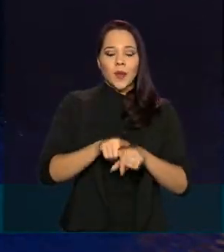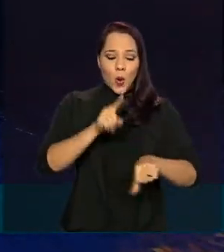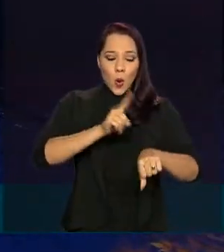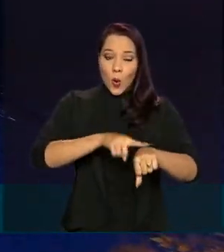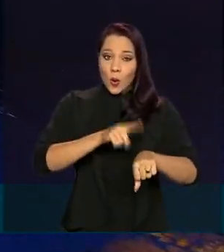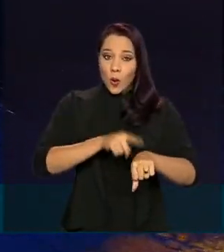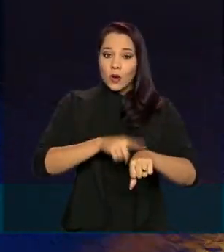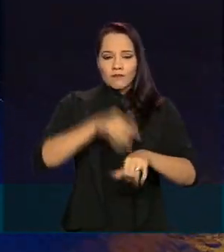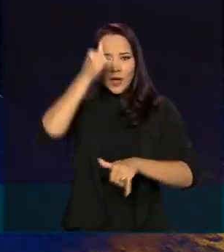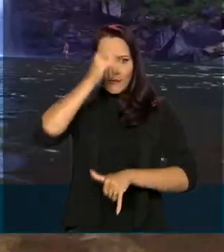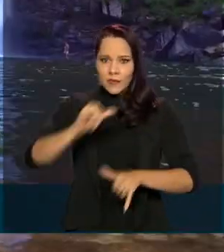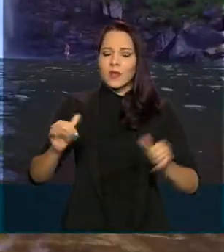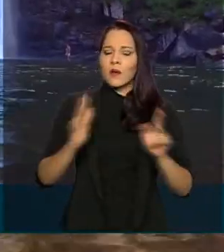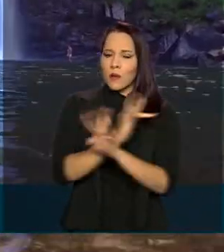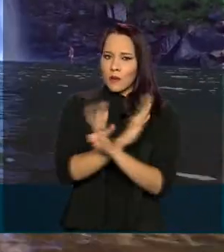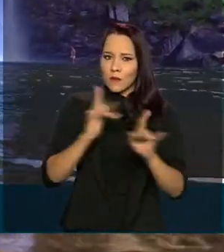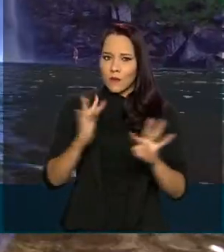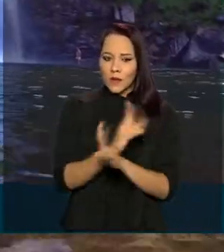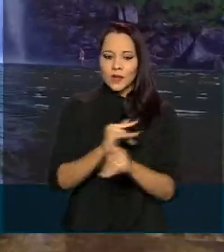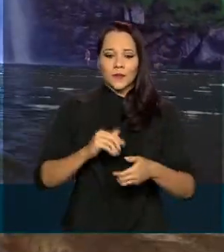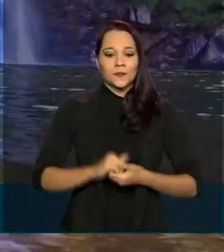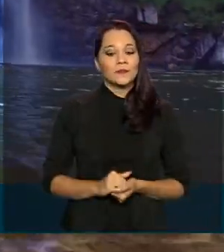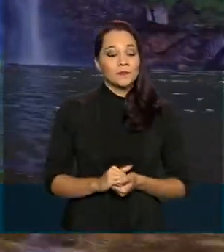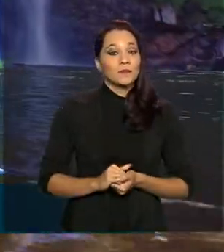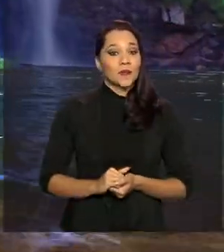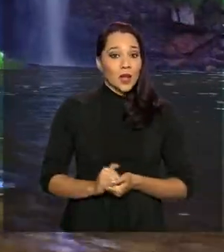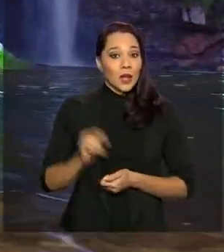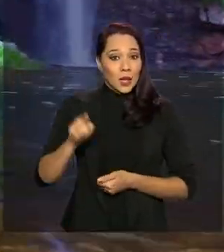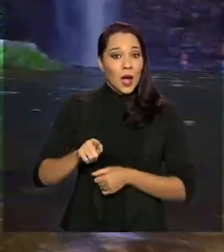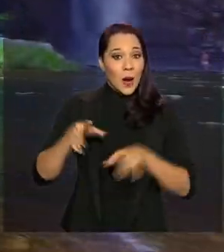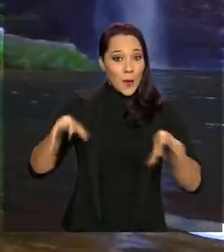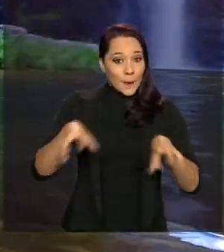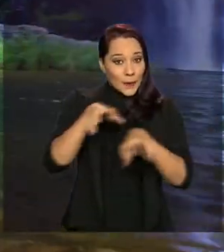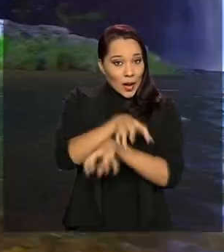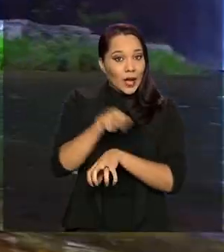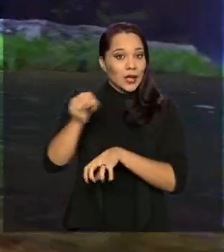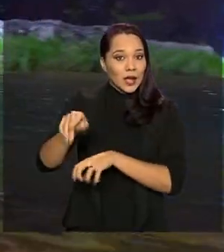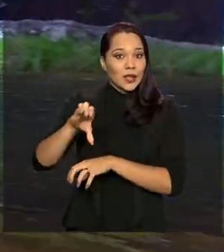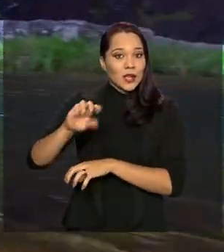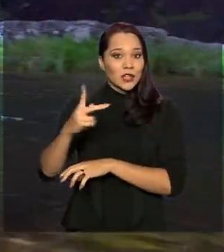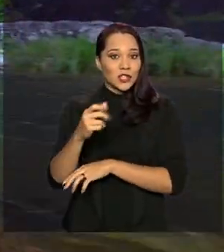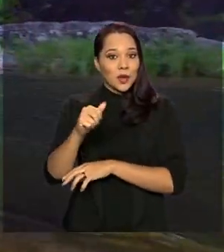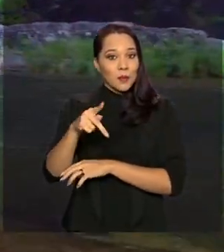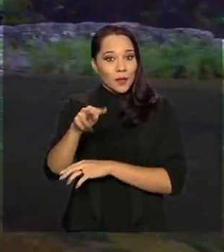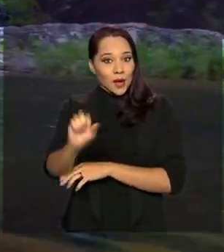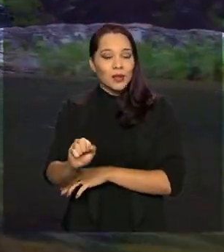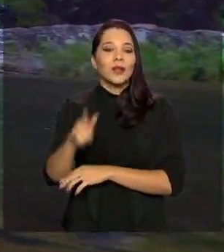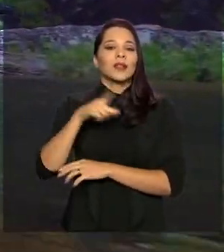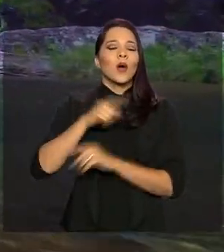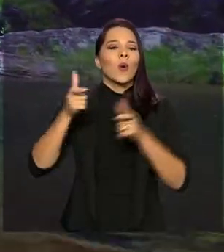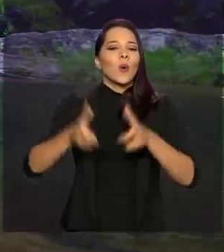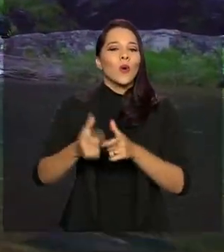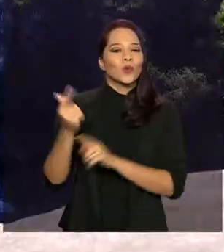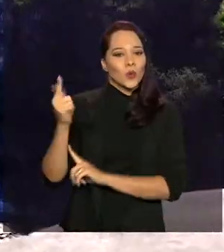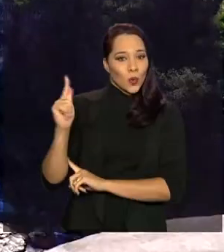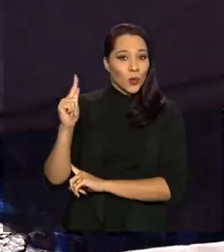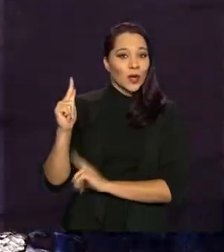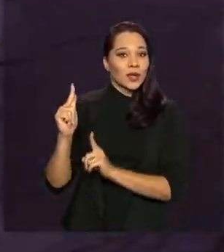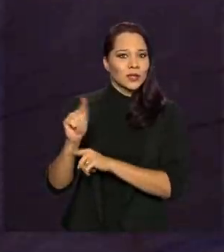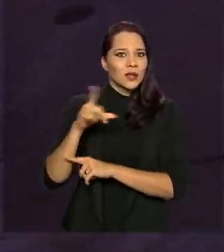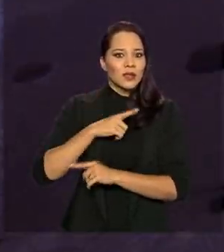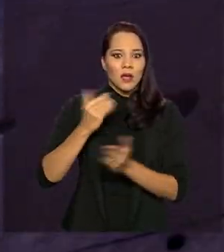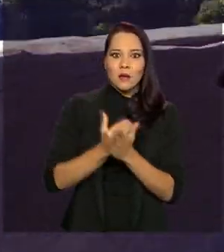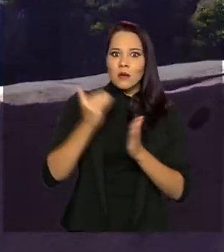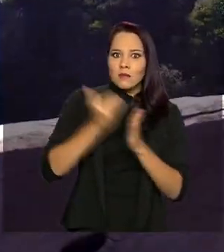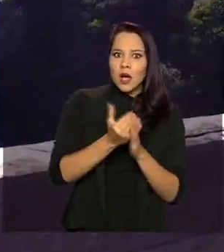horários para evitar aglomerações. O Parque Nacional da Chapada dos Veadeiros está localizado no estado de Goiás e tem uma área de